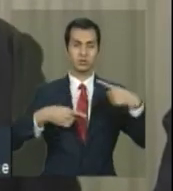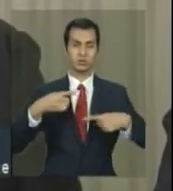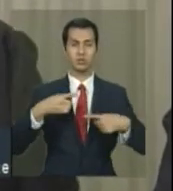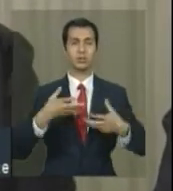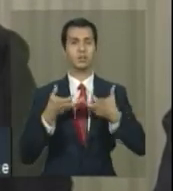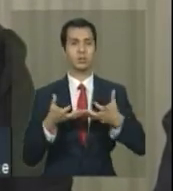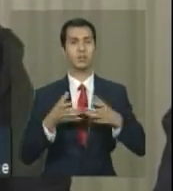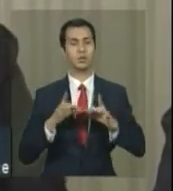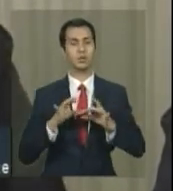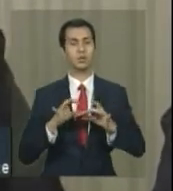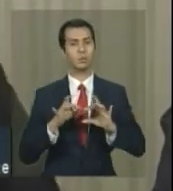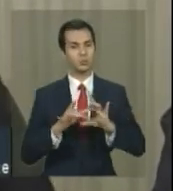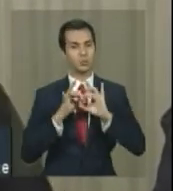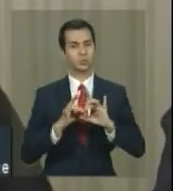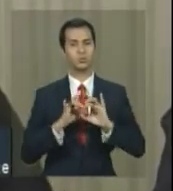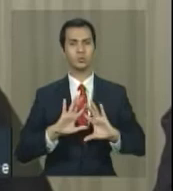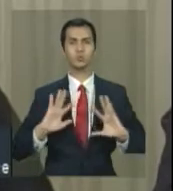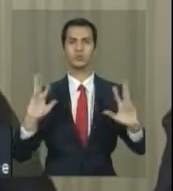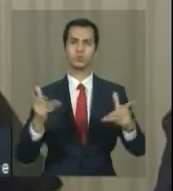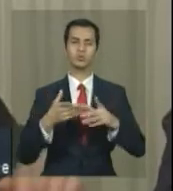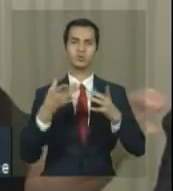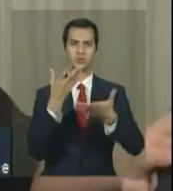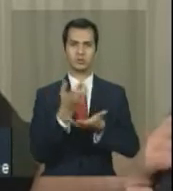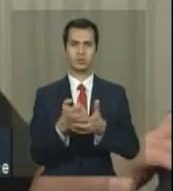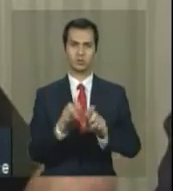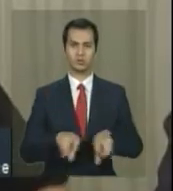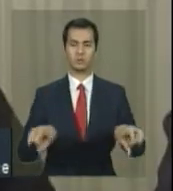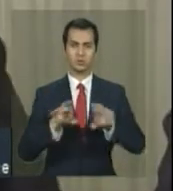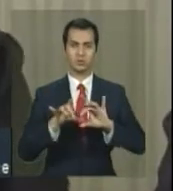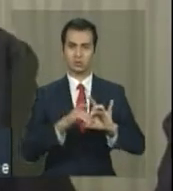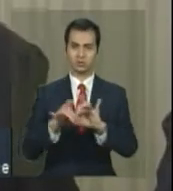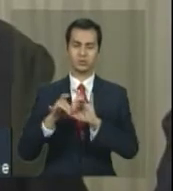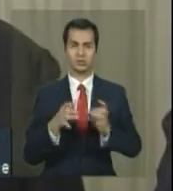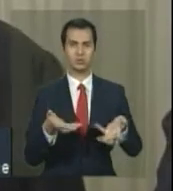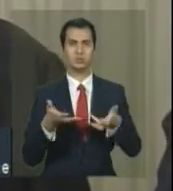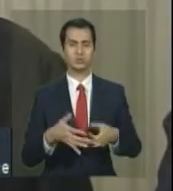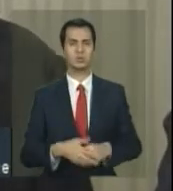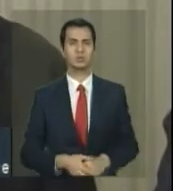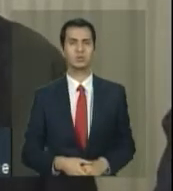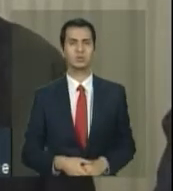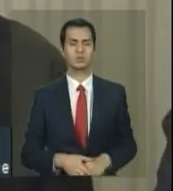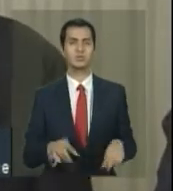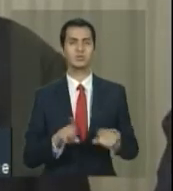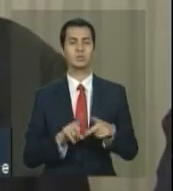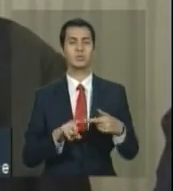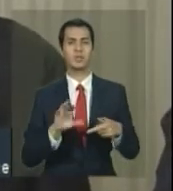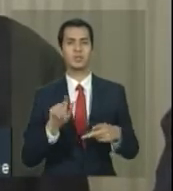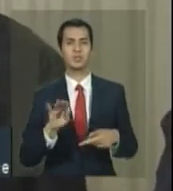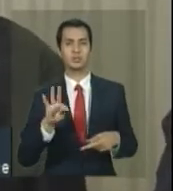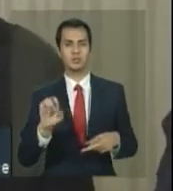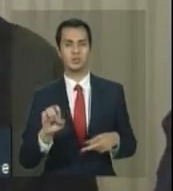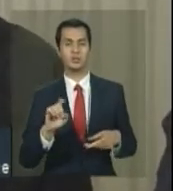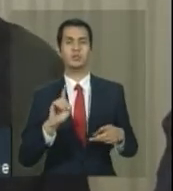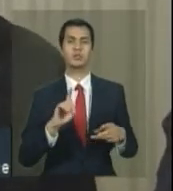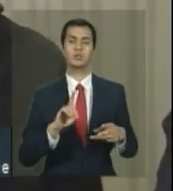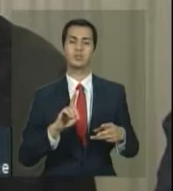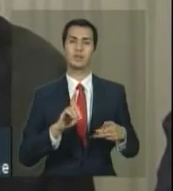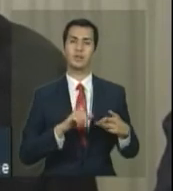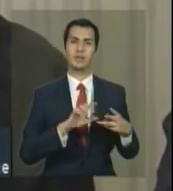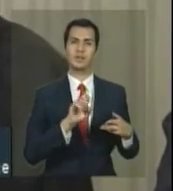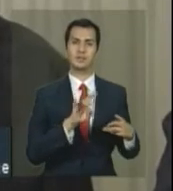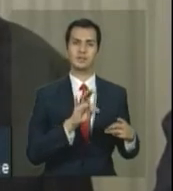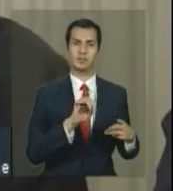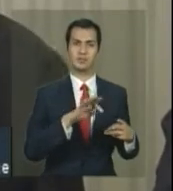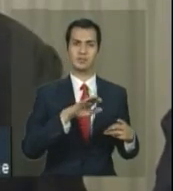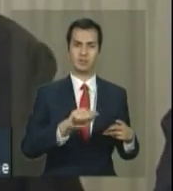conhecimento. Já estamos unificando com a rede de assistência técnica, né, Afonso? Com os agentes comunitários de saúde, exatamente para poder